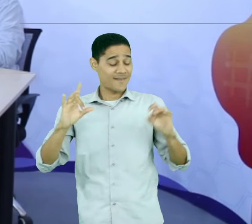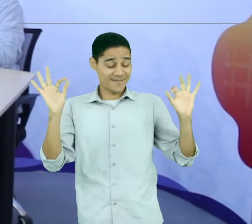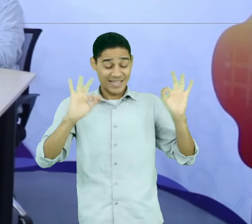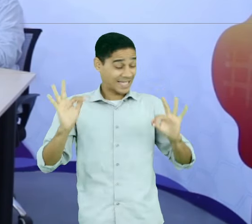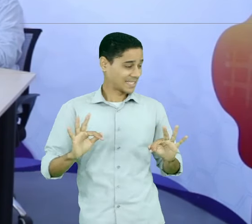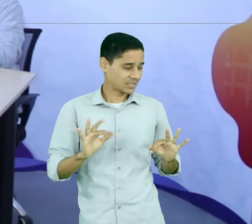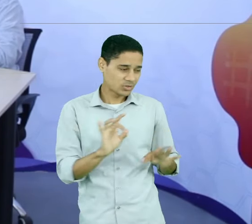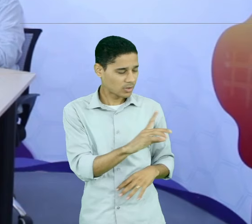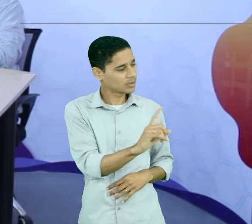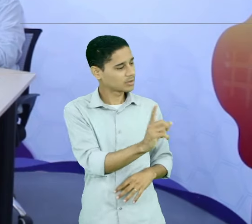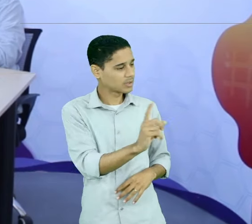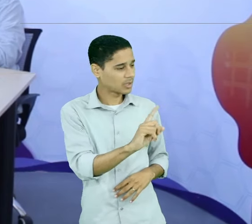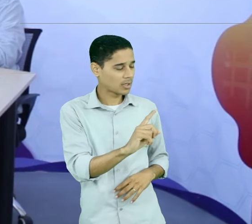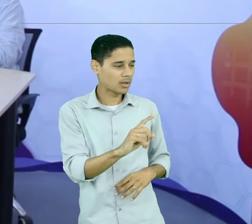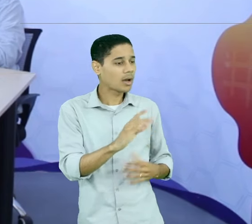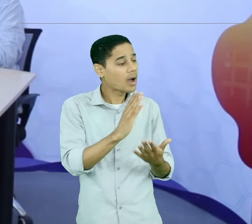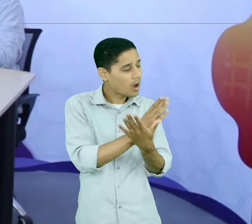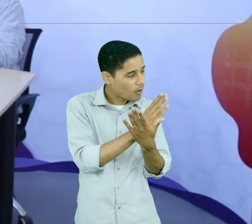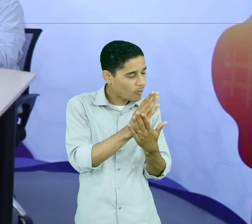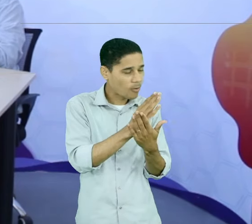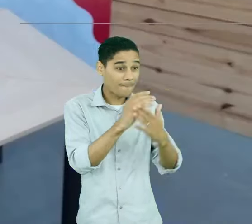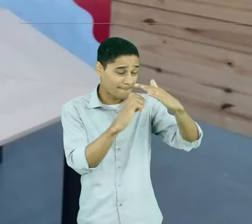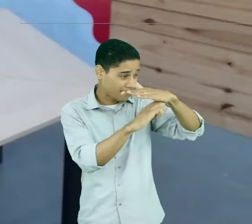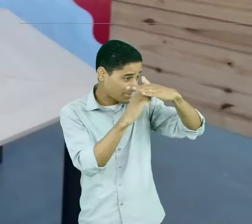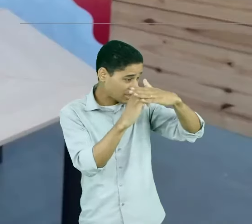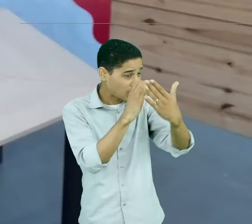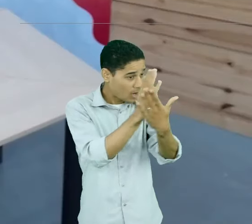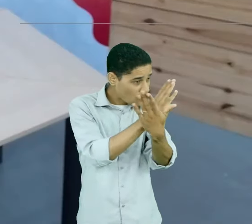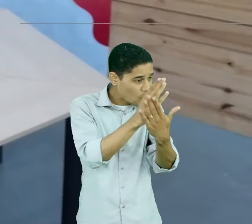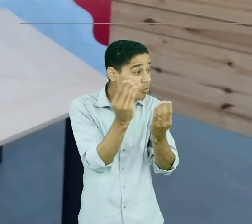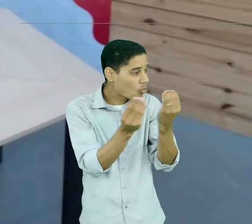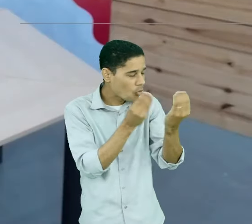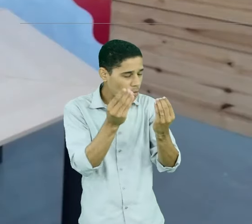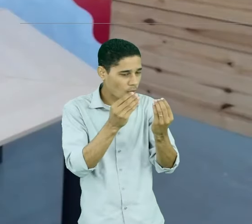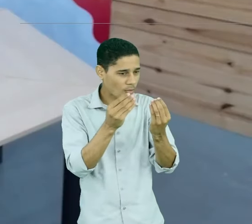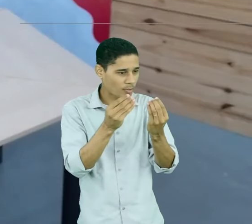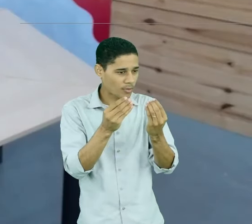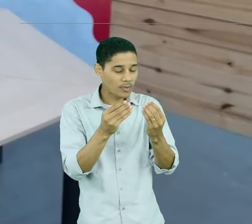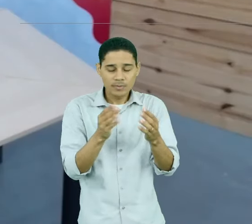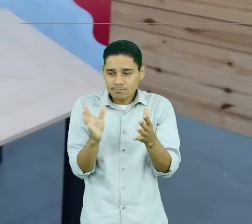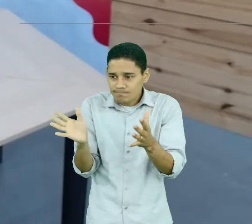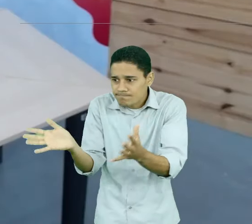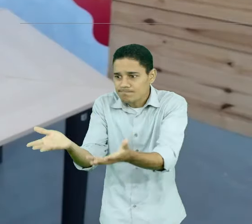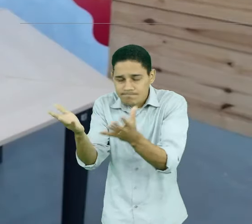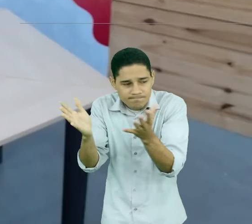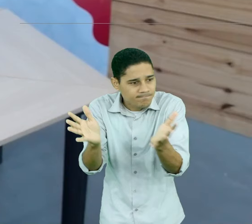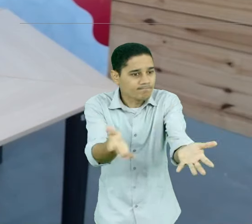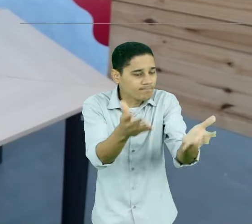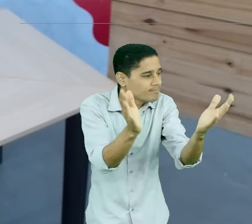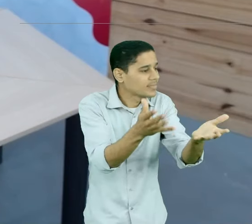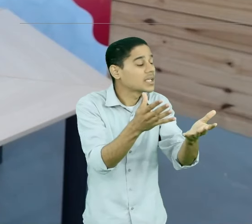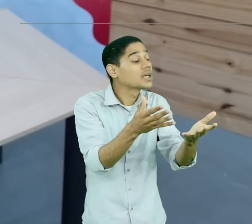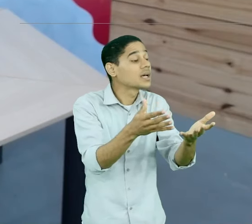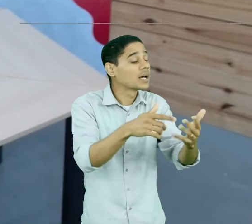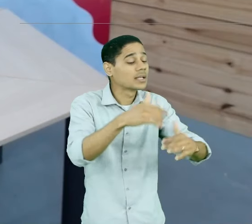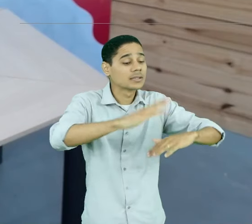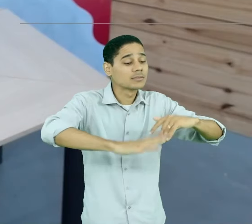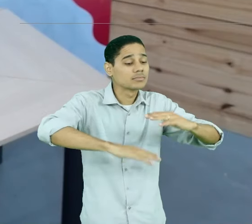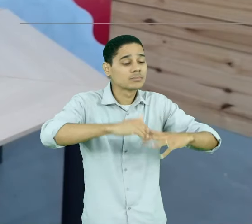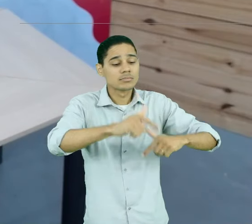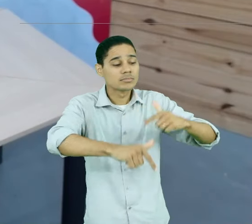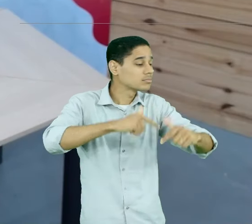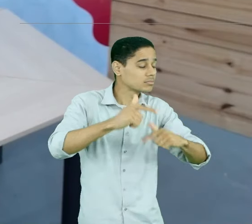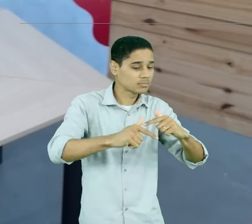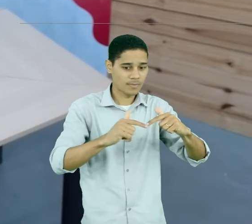empresas acabam estimulando, incentivando os profissionais a